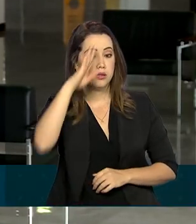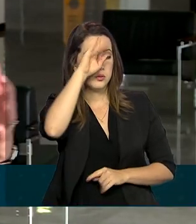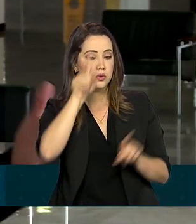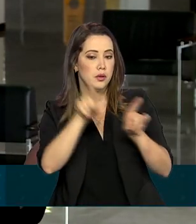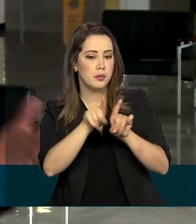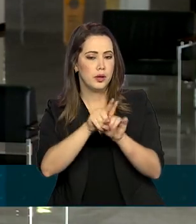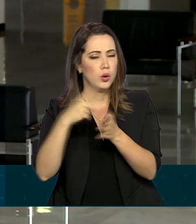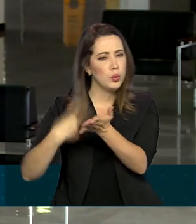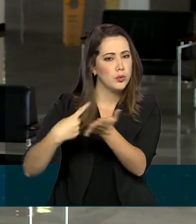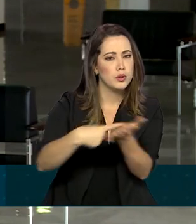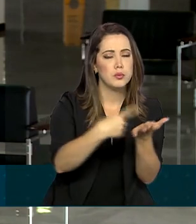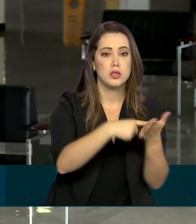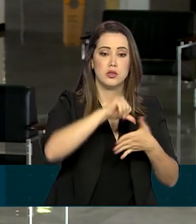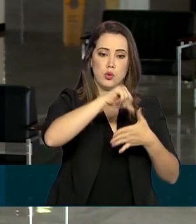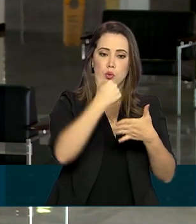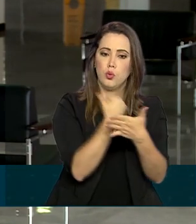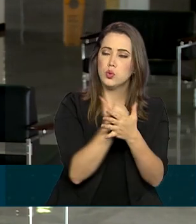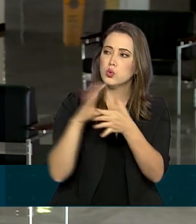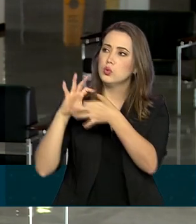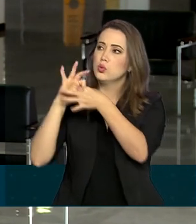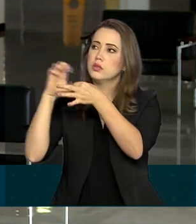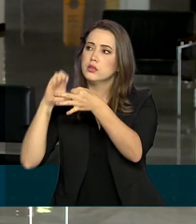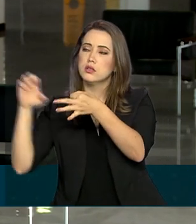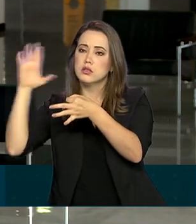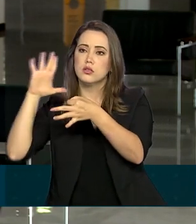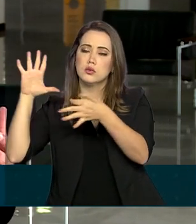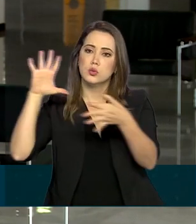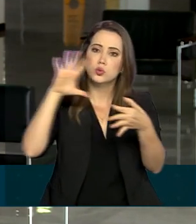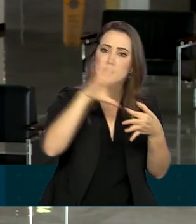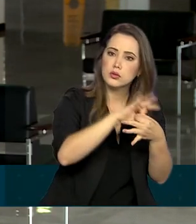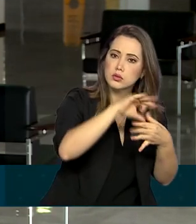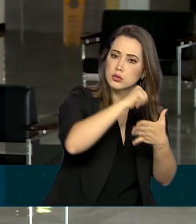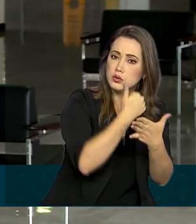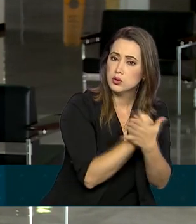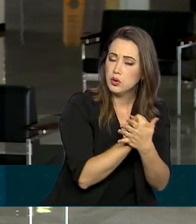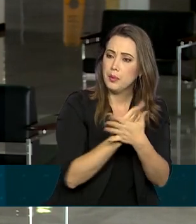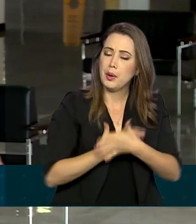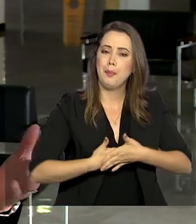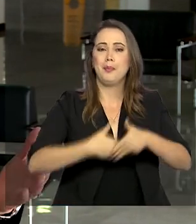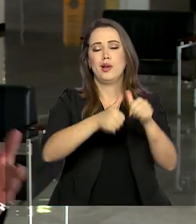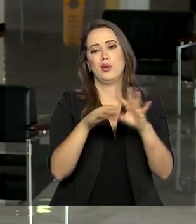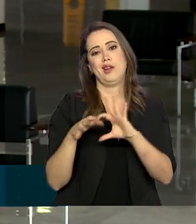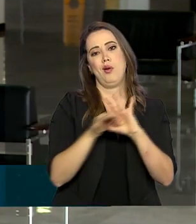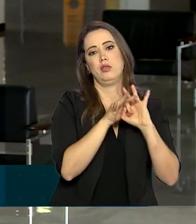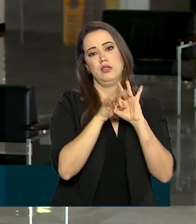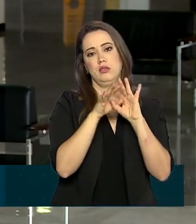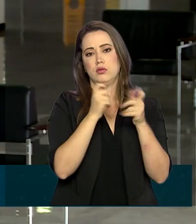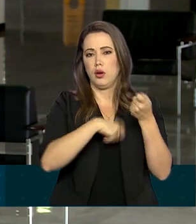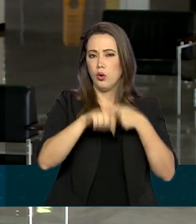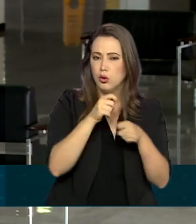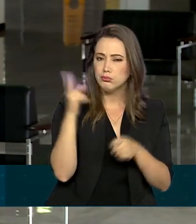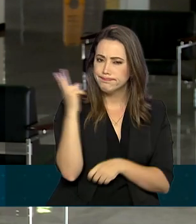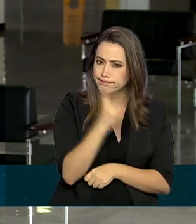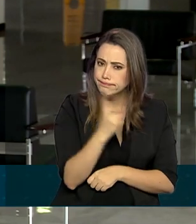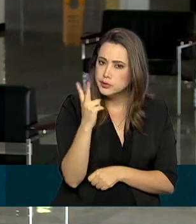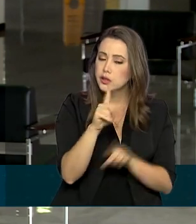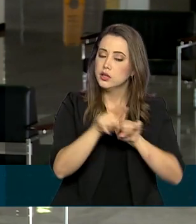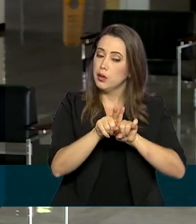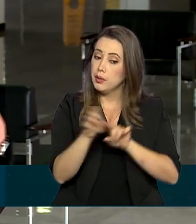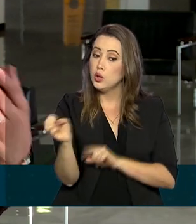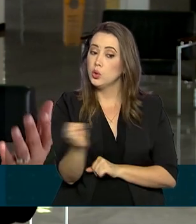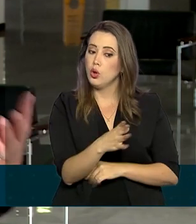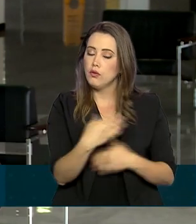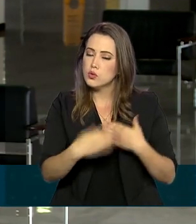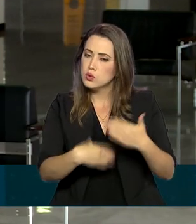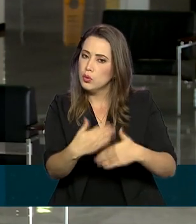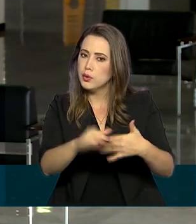entre o Mercosul e a União Europeia como forma de fortalecer as economias. E ainda, o andamento de novas parcerias com